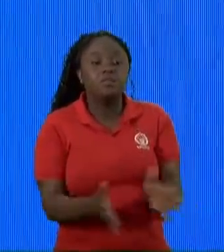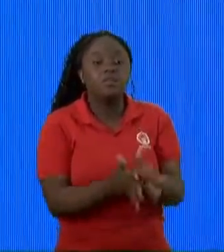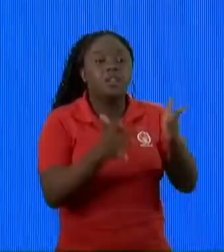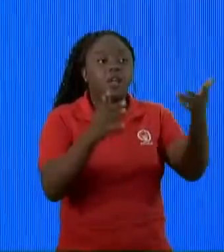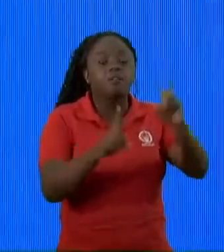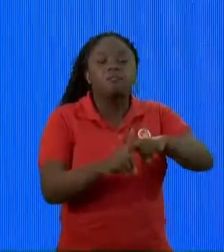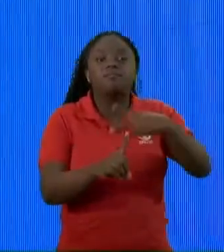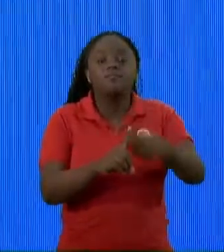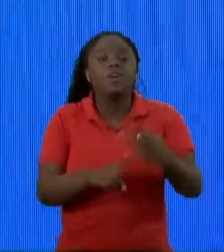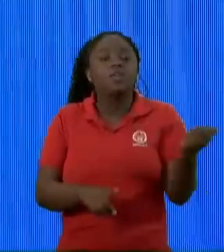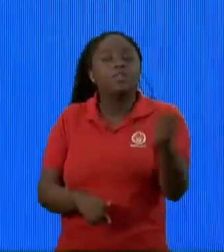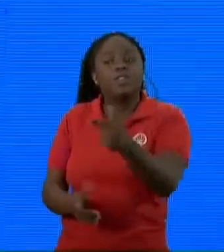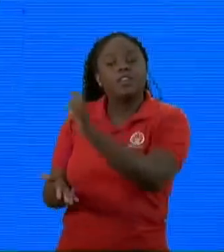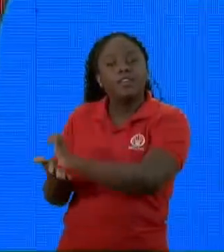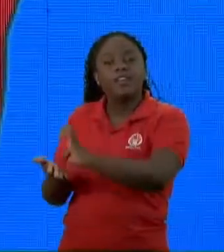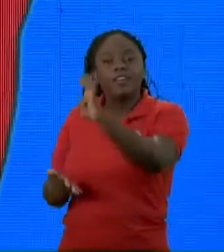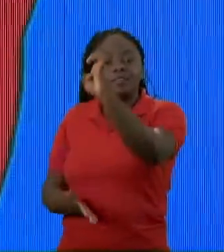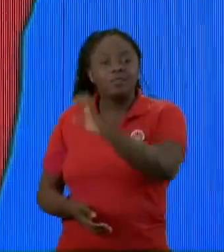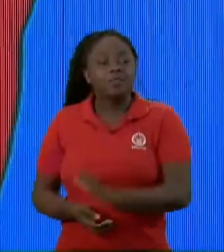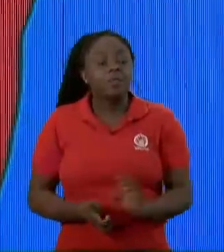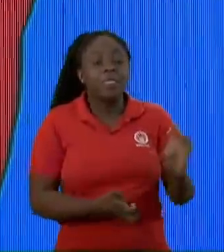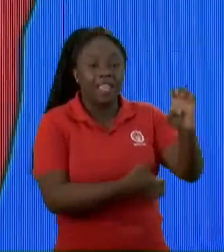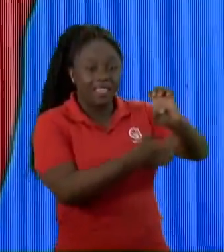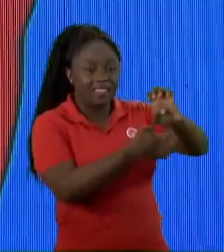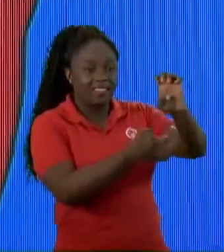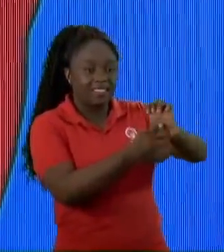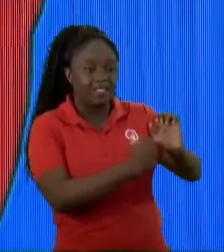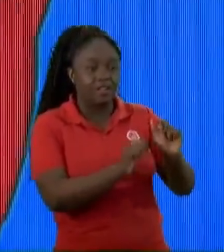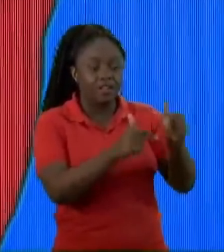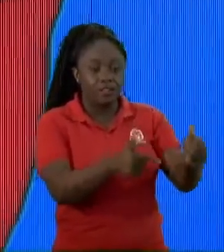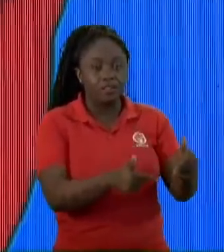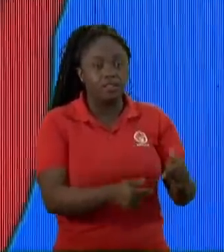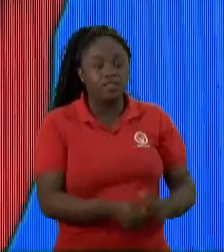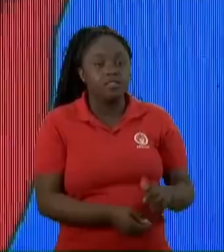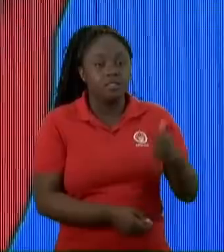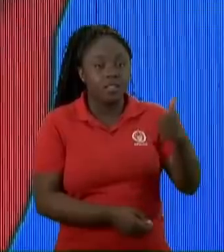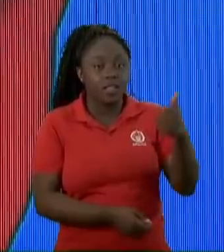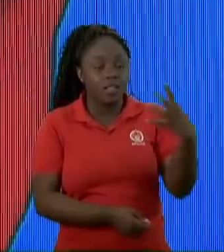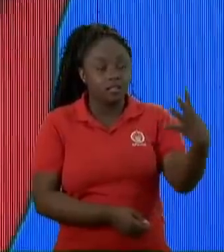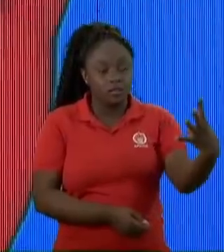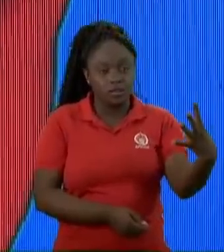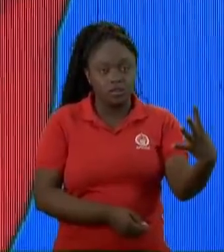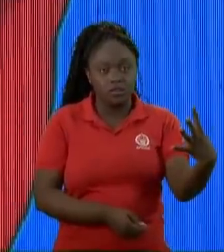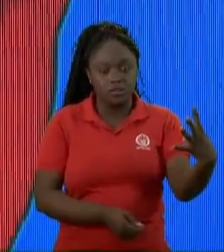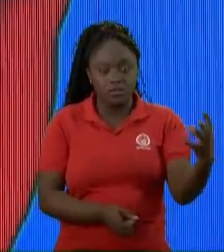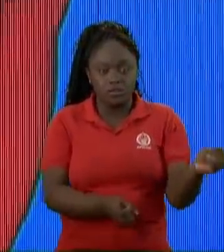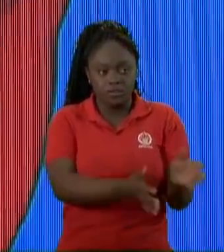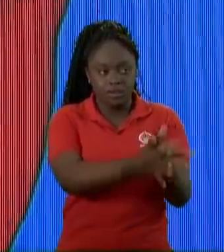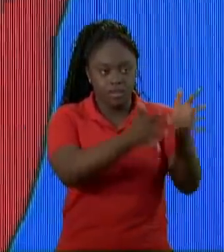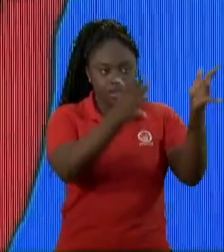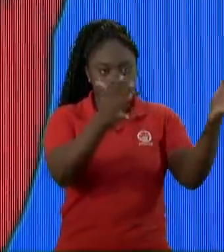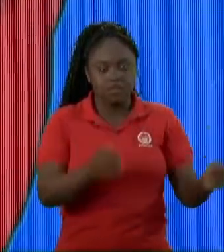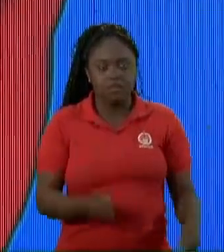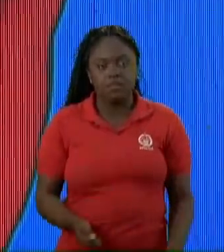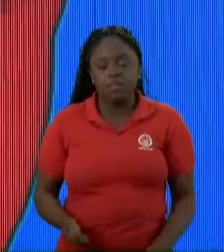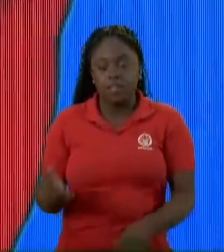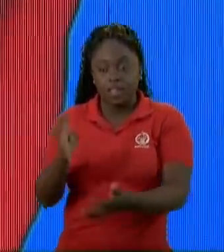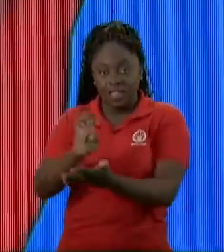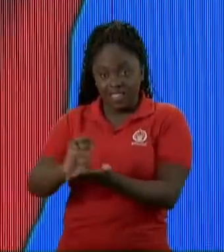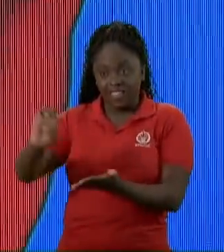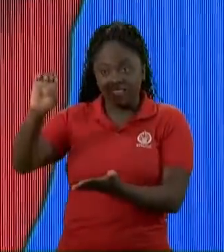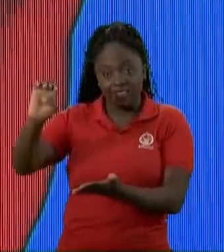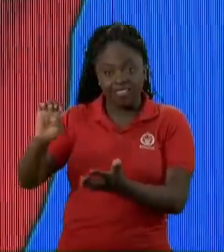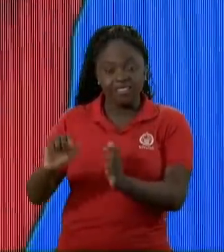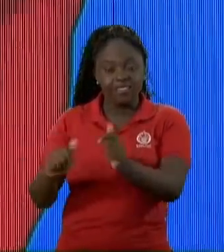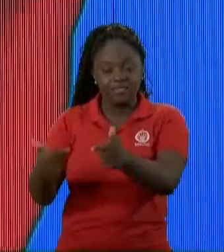do que o Elias fez Eliseu fez 14 milagres Elias fez 7 Então nós temos que